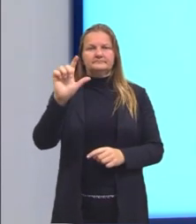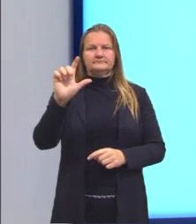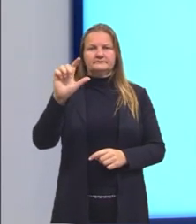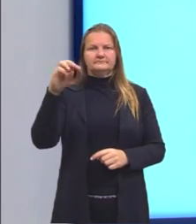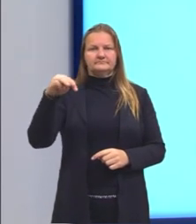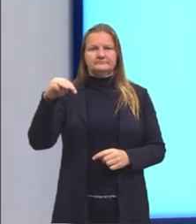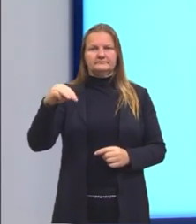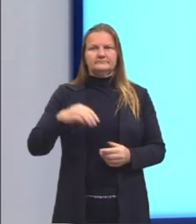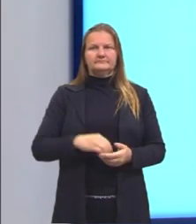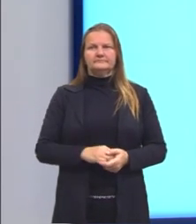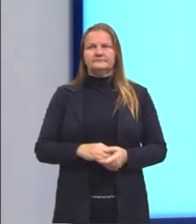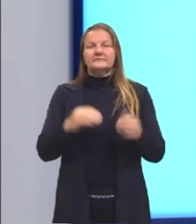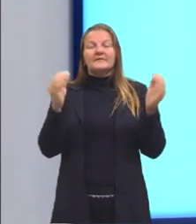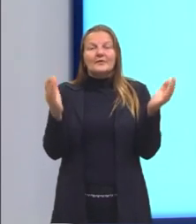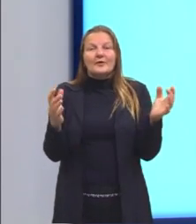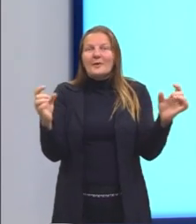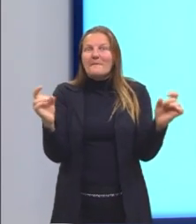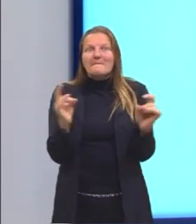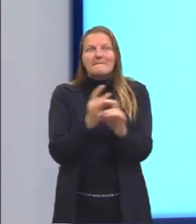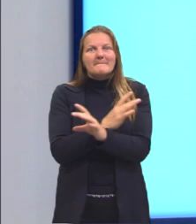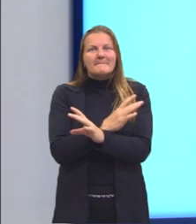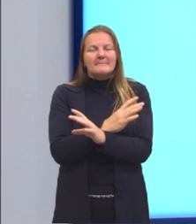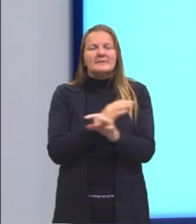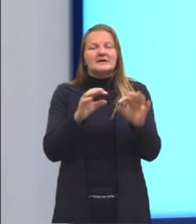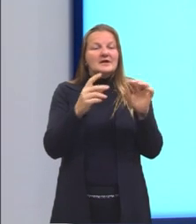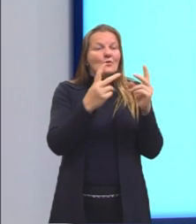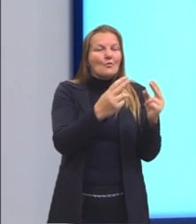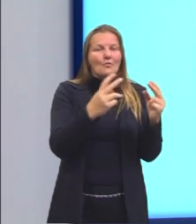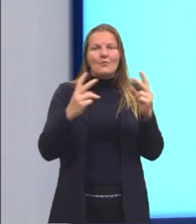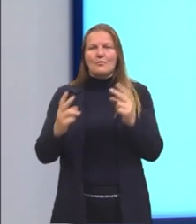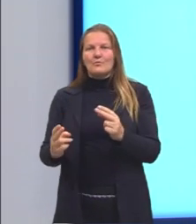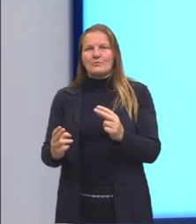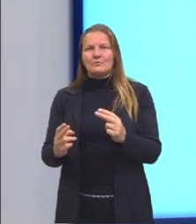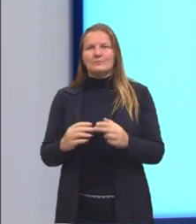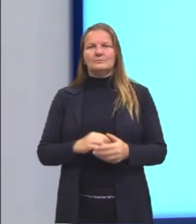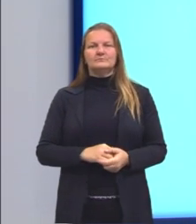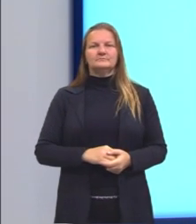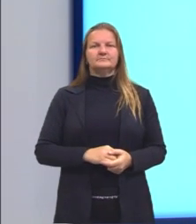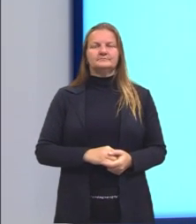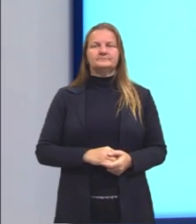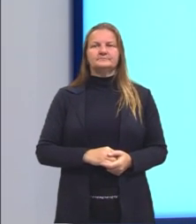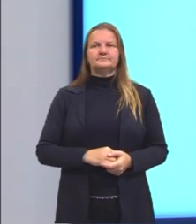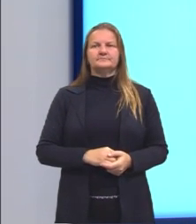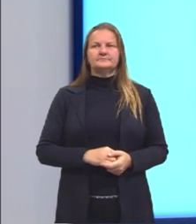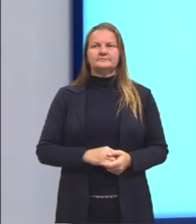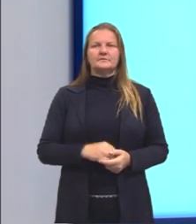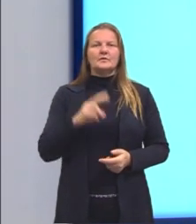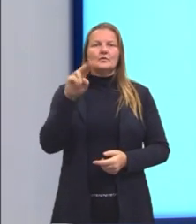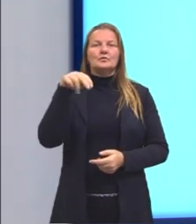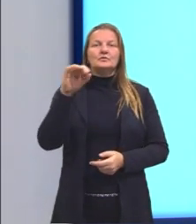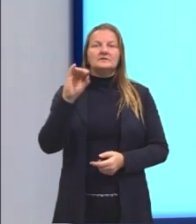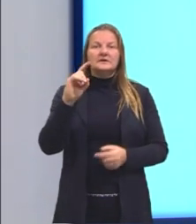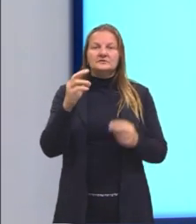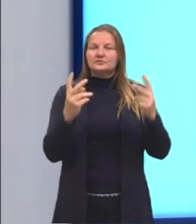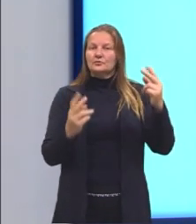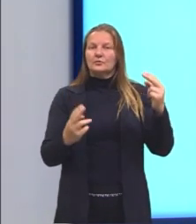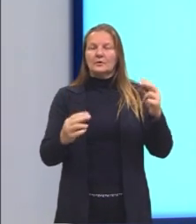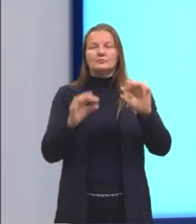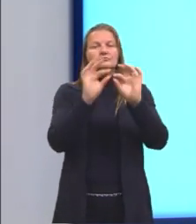metros. Agora, nós temos unidades iguais. Como as unidades são as mesmas, nós vamos